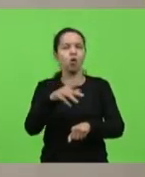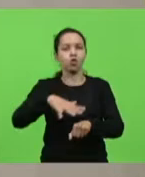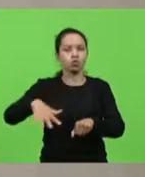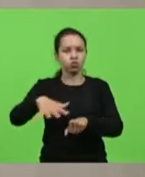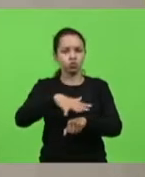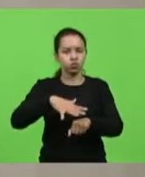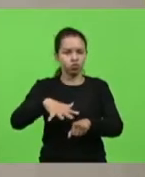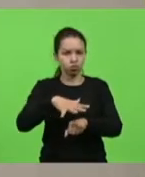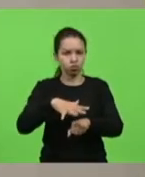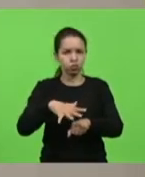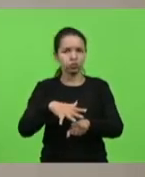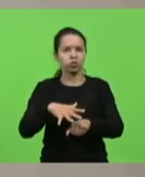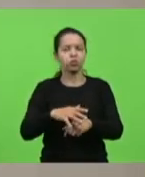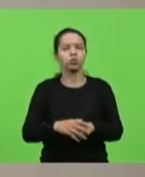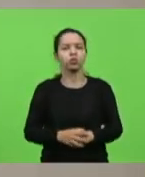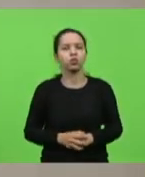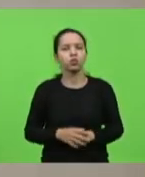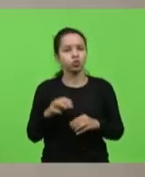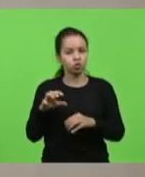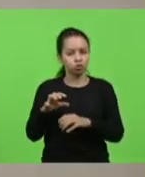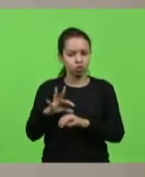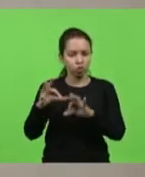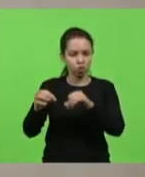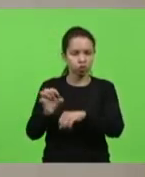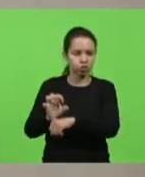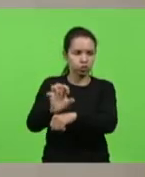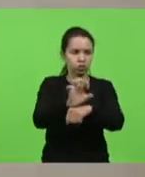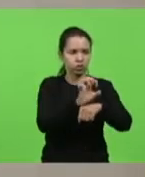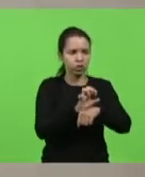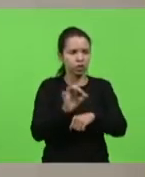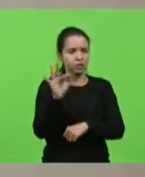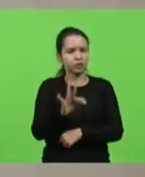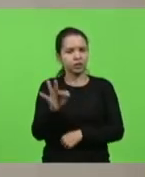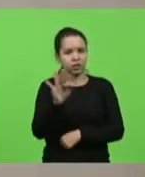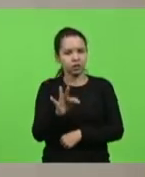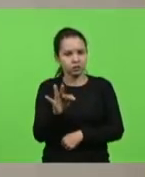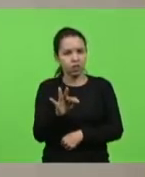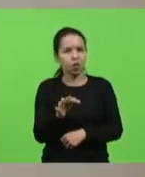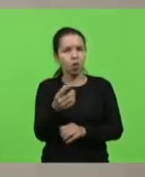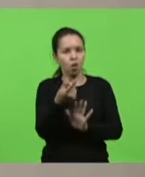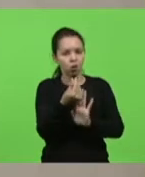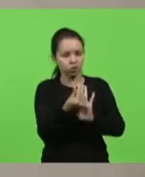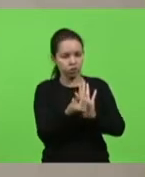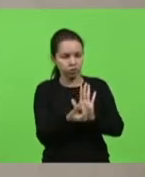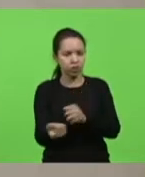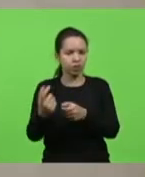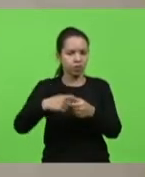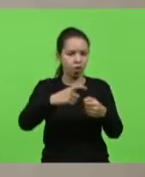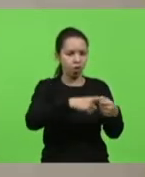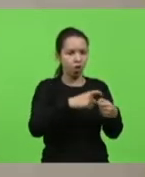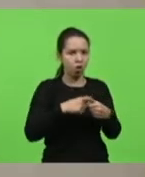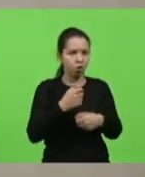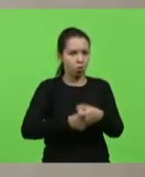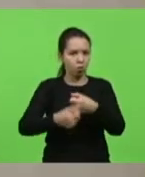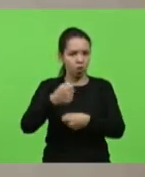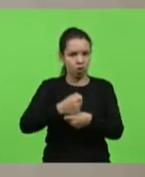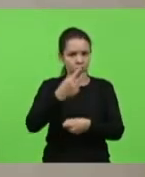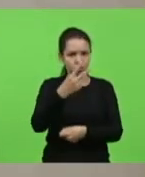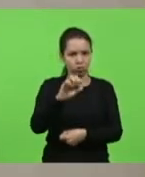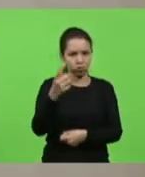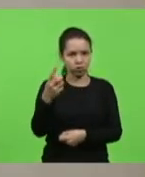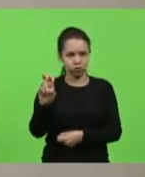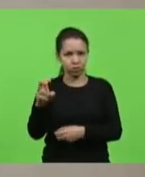todos os estados da federação, com o objetivo de garantir a recomposição orçamentária aos patamares do ano de 2015, em